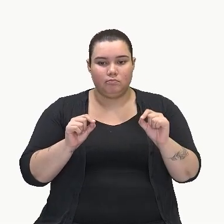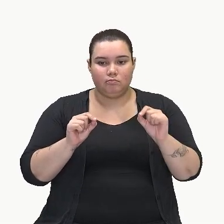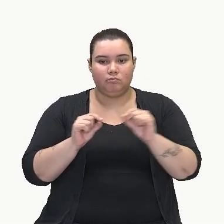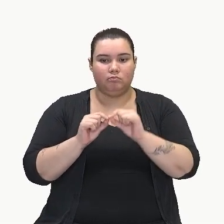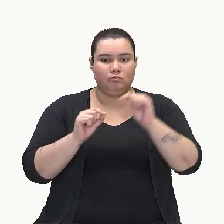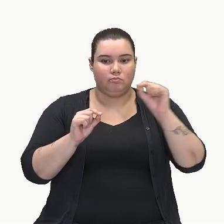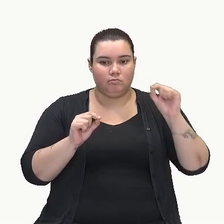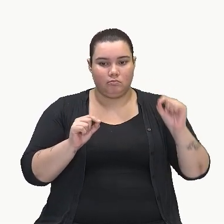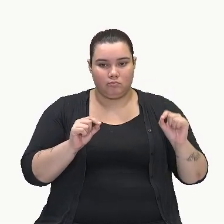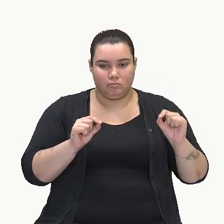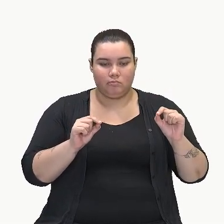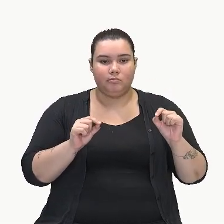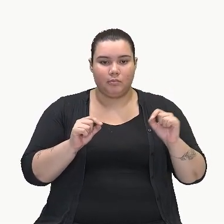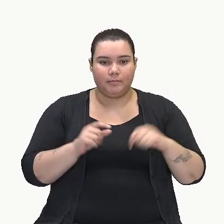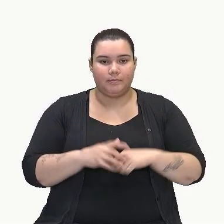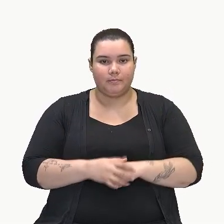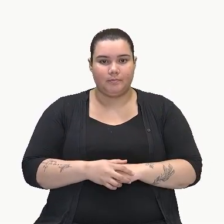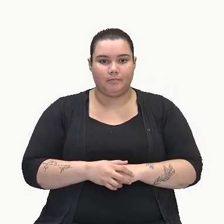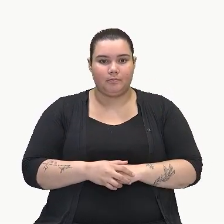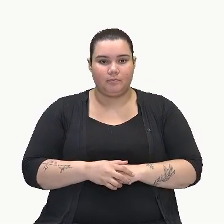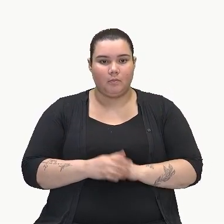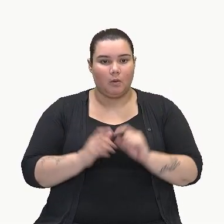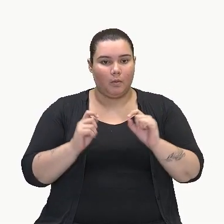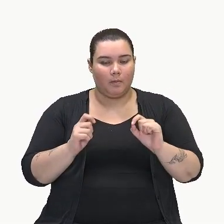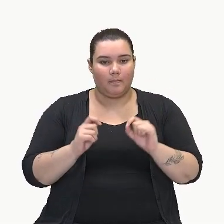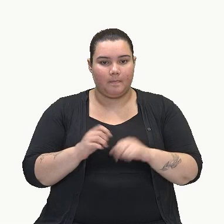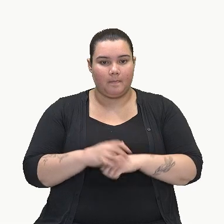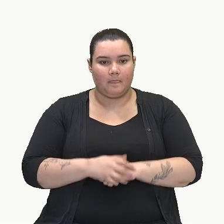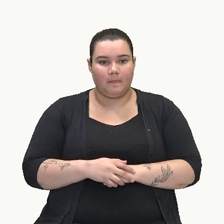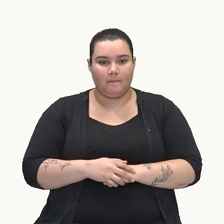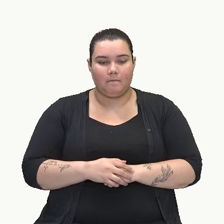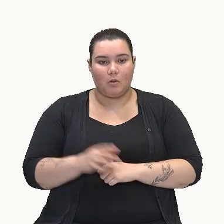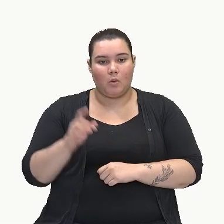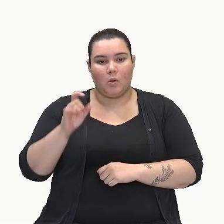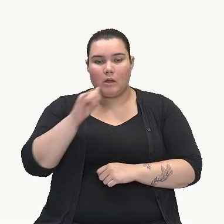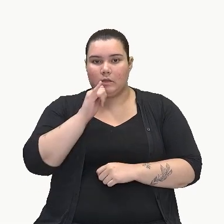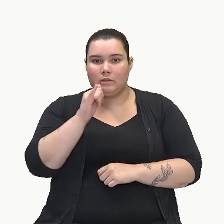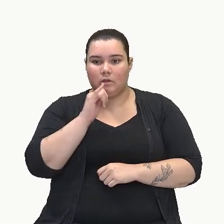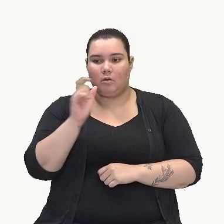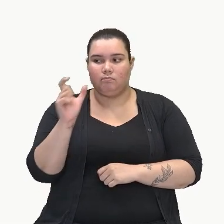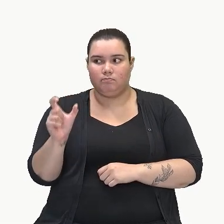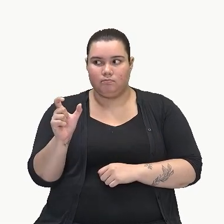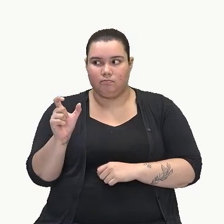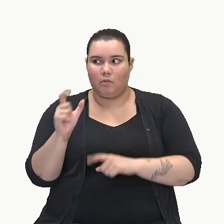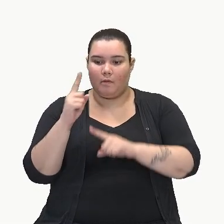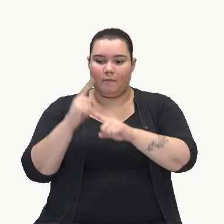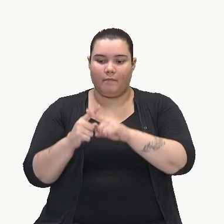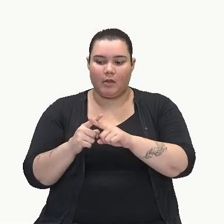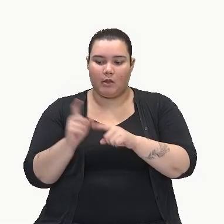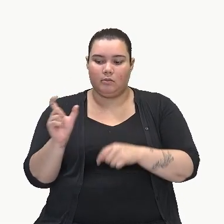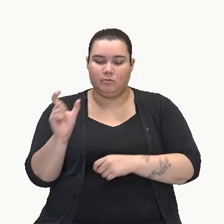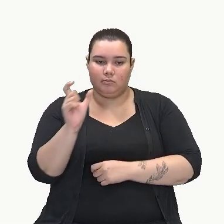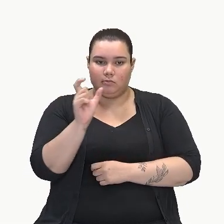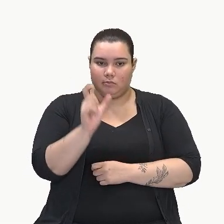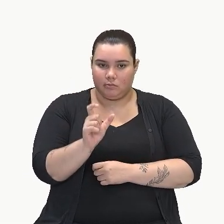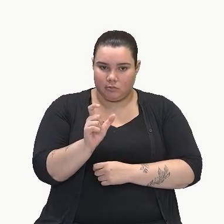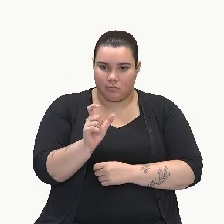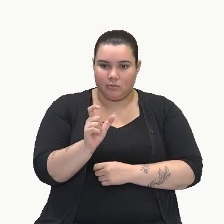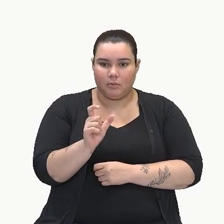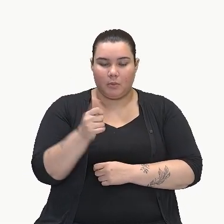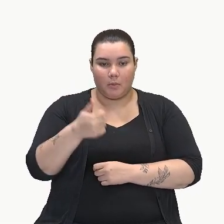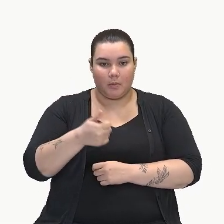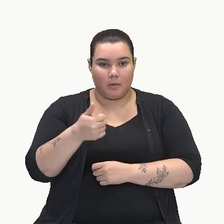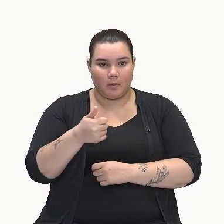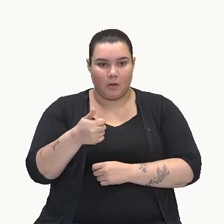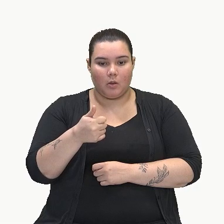Tá, o que é a multiplicação distributiva? Este número ou esta letra que está aqui antes do parêntese, ele vai multiplicar